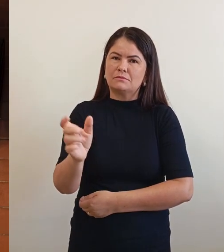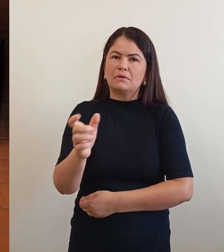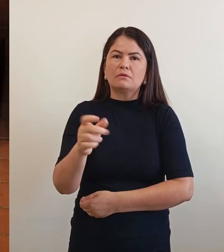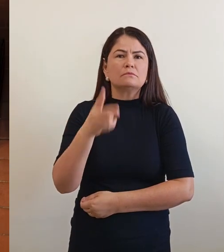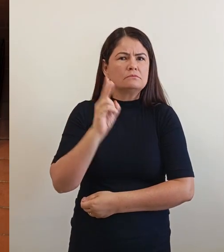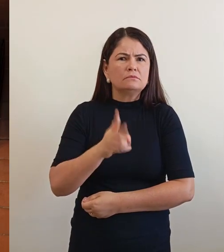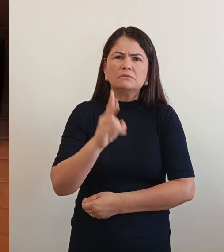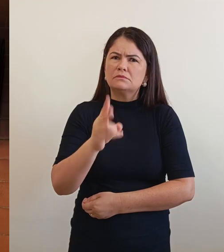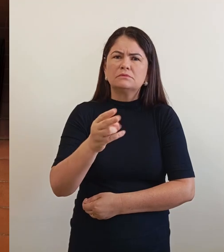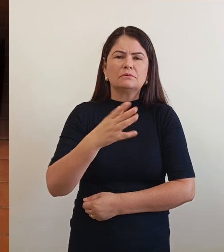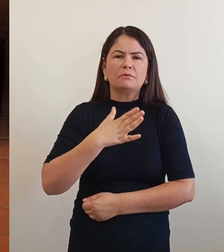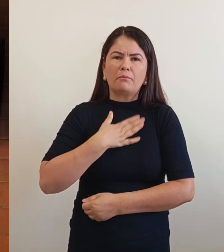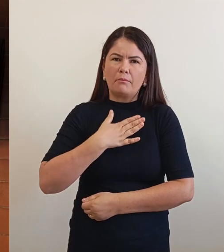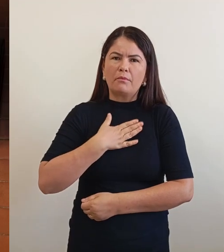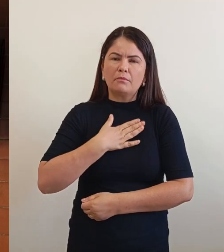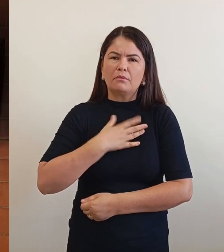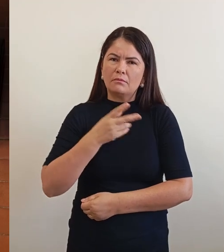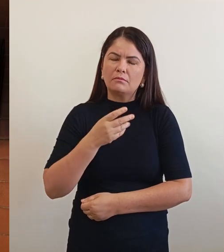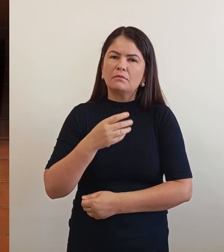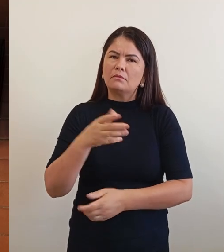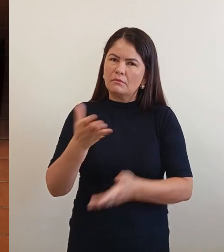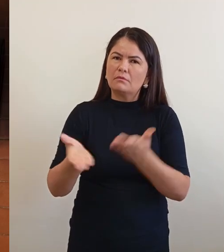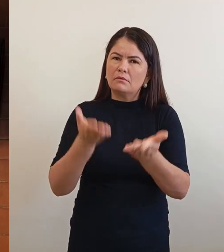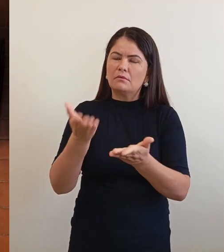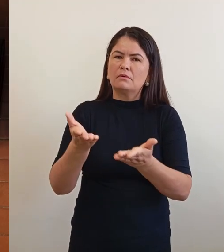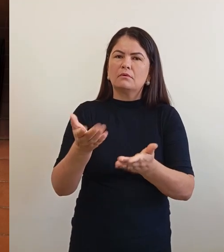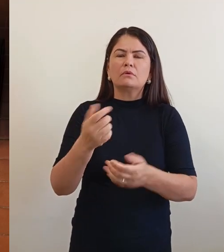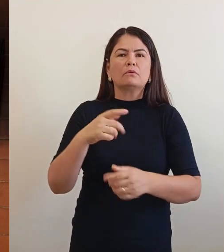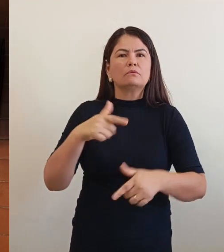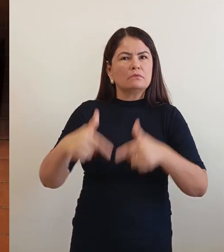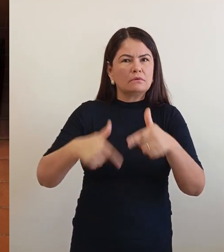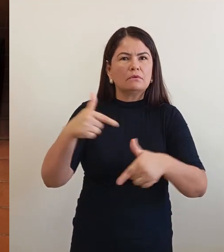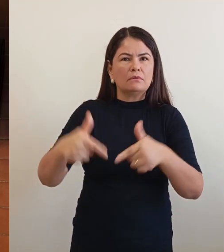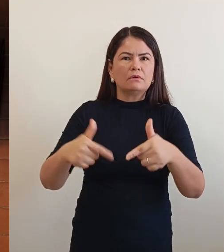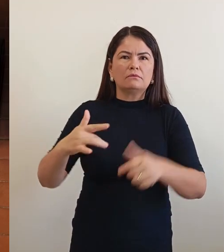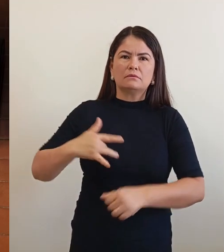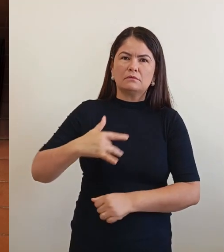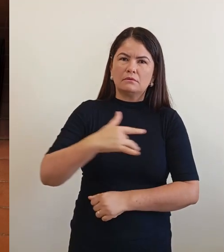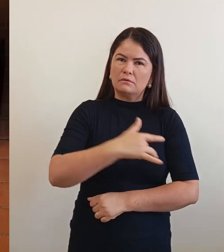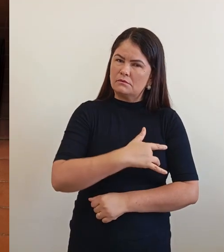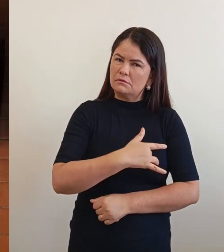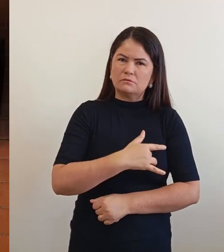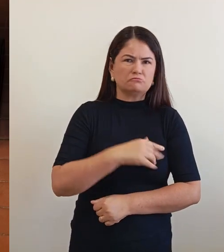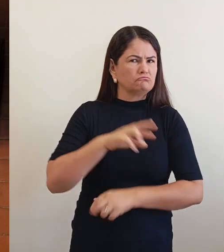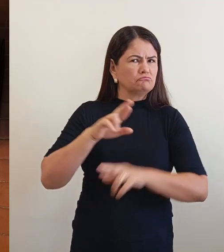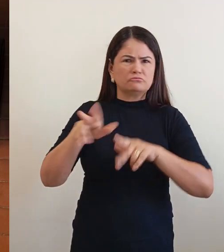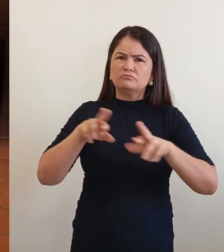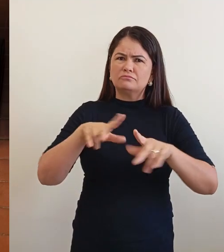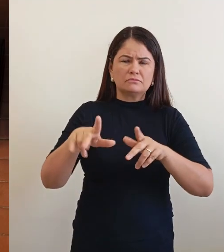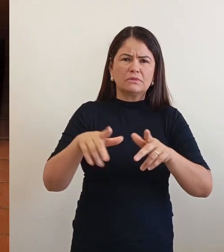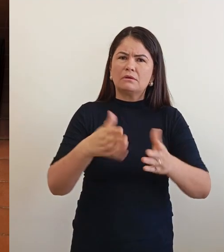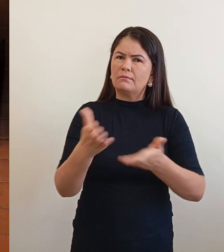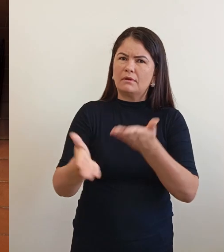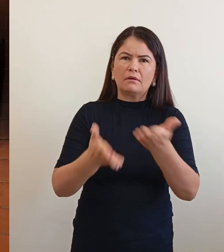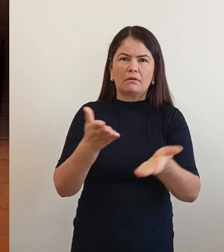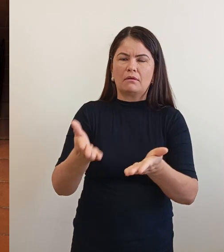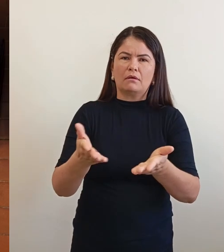saúde, eu não tinha diferença de tratamento com as pessoas. Eu sempre fui acolhedor.